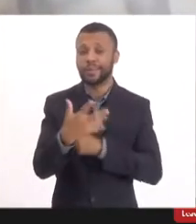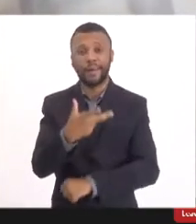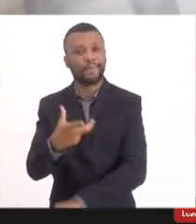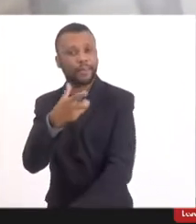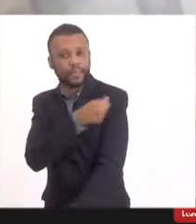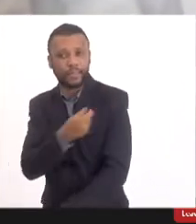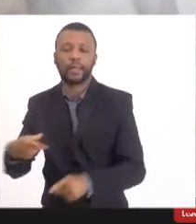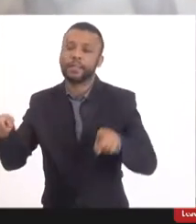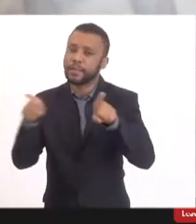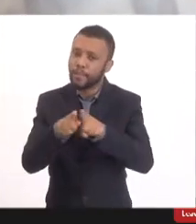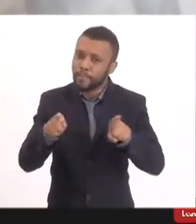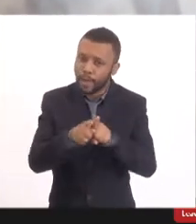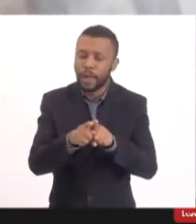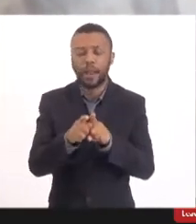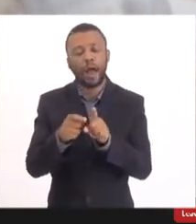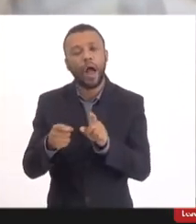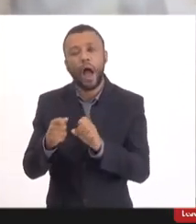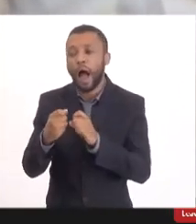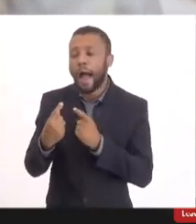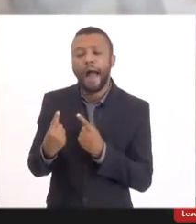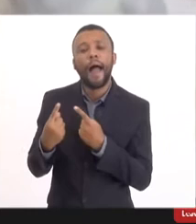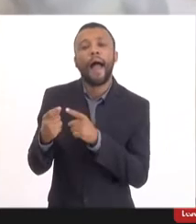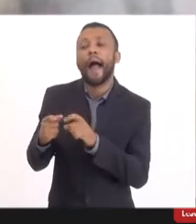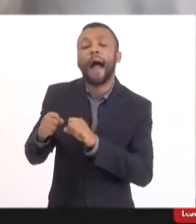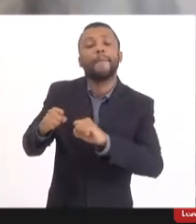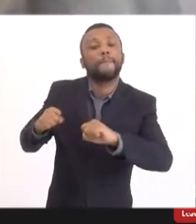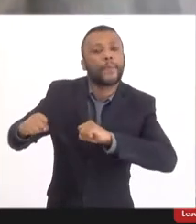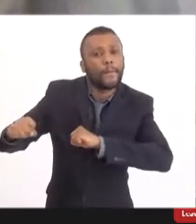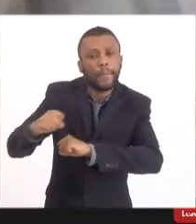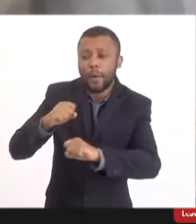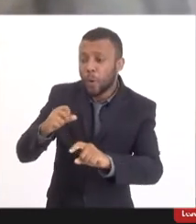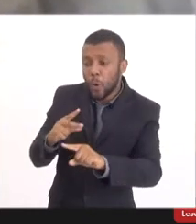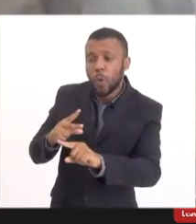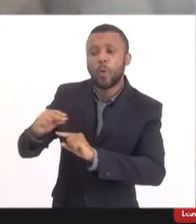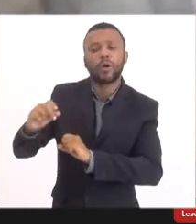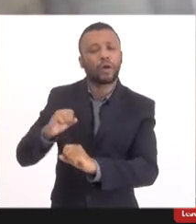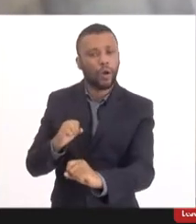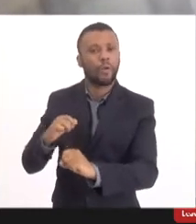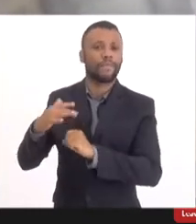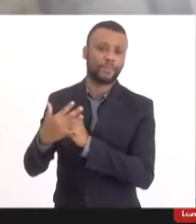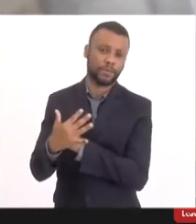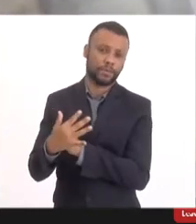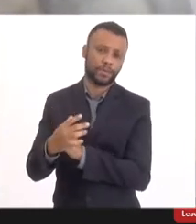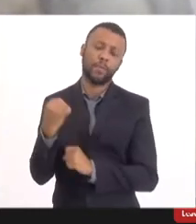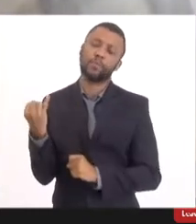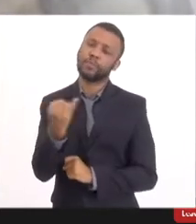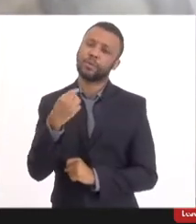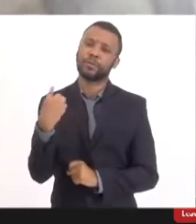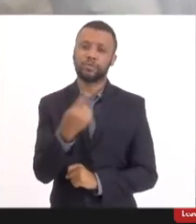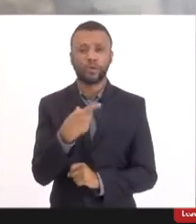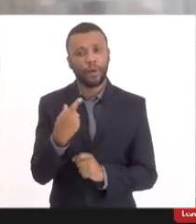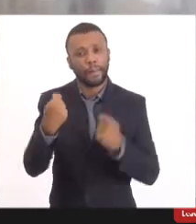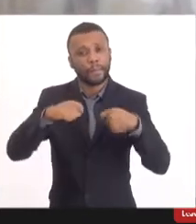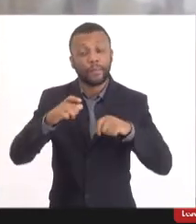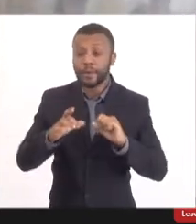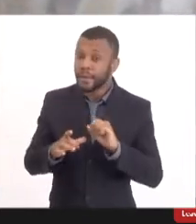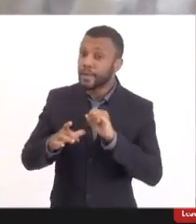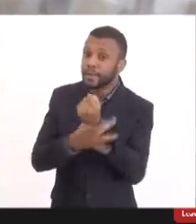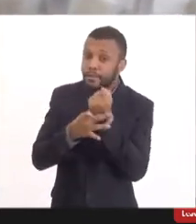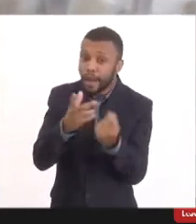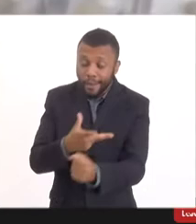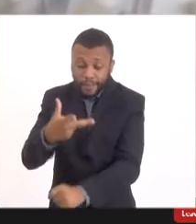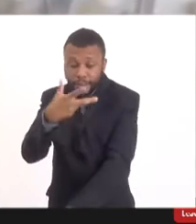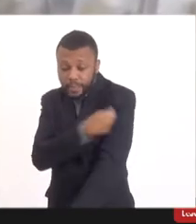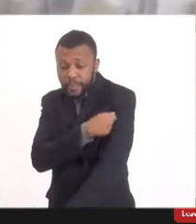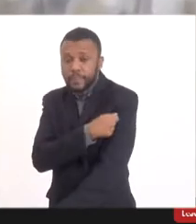partes de enfrentamento da COVID, muito importante que a gente precisa garantir que ela seja, a vacina